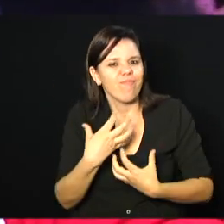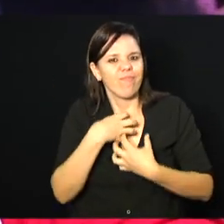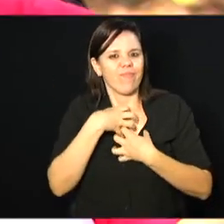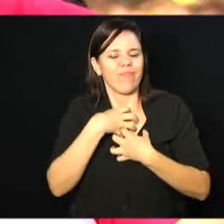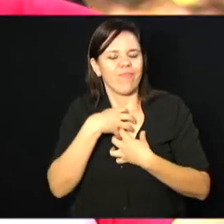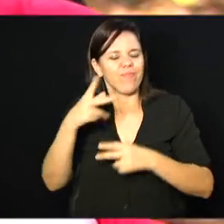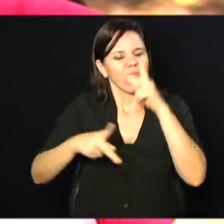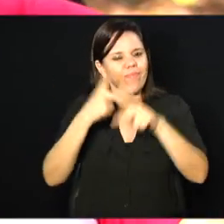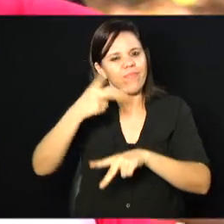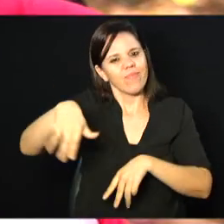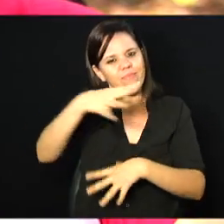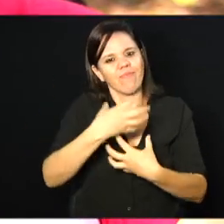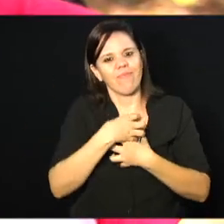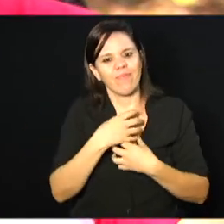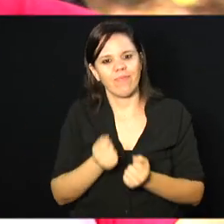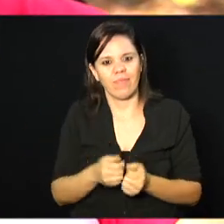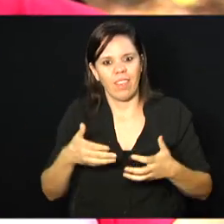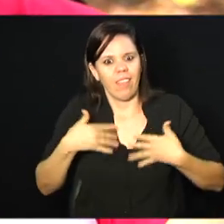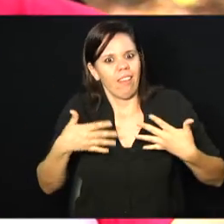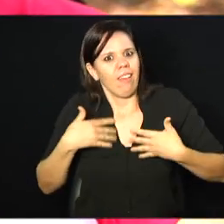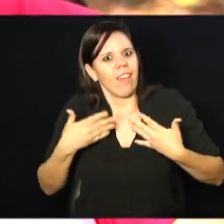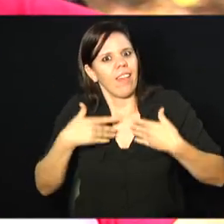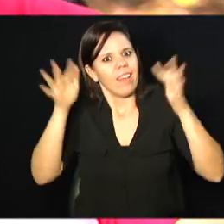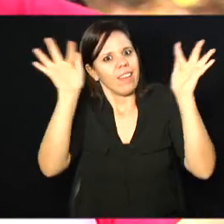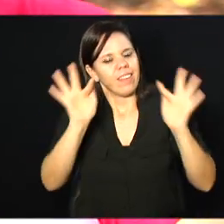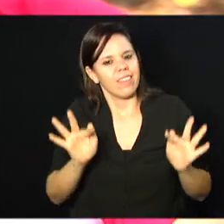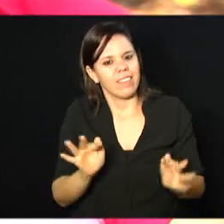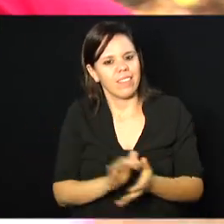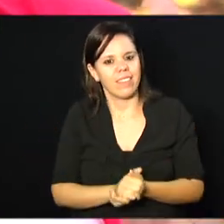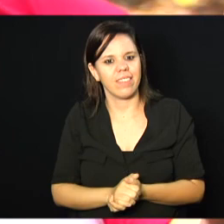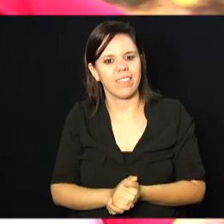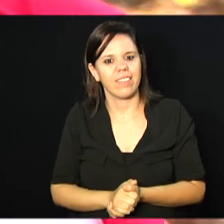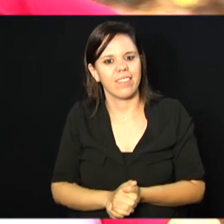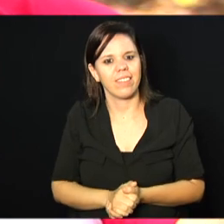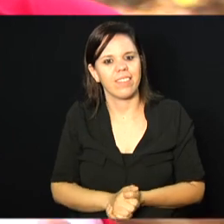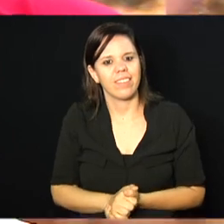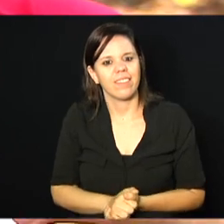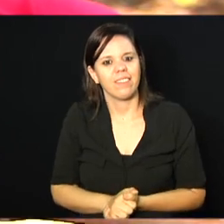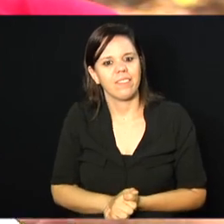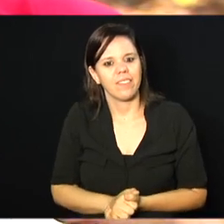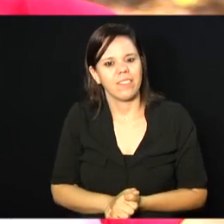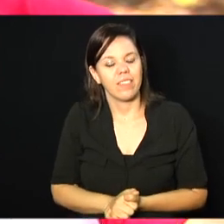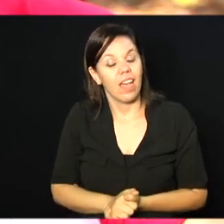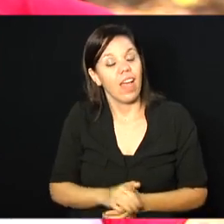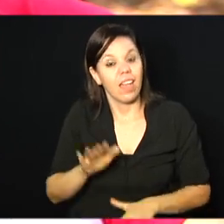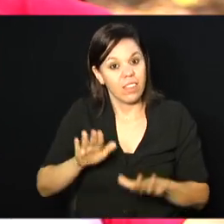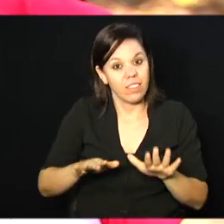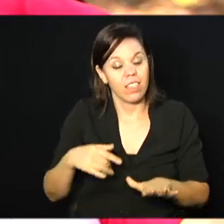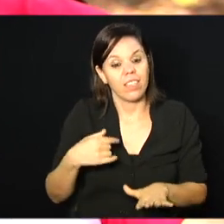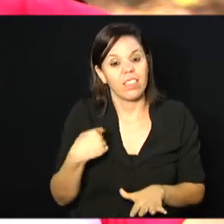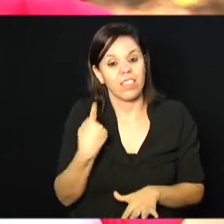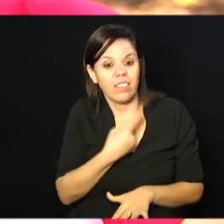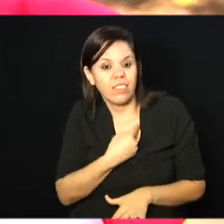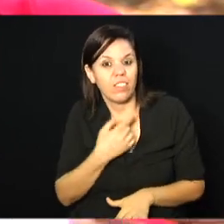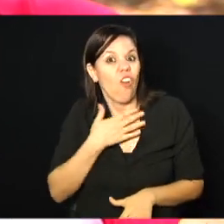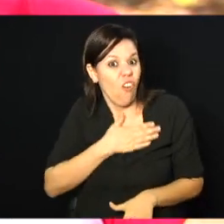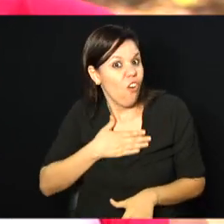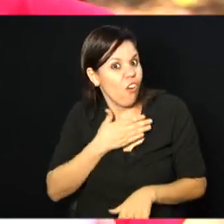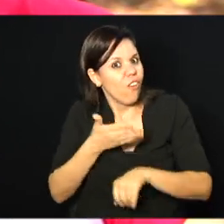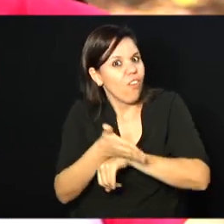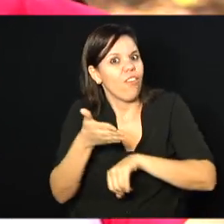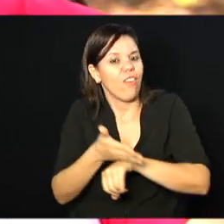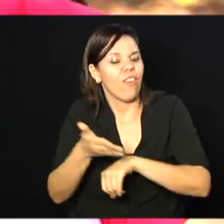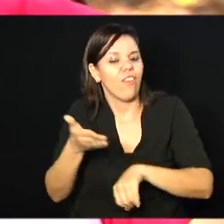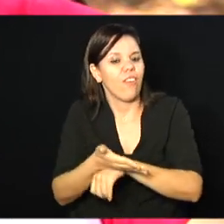se sentem, né? É alegria, muito feliz, alegre. Porque a gente gosta de participar. Eu